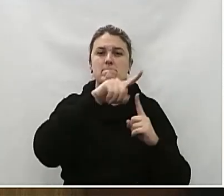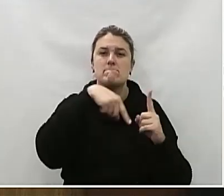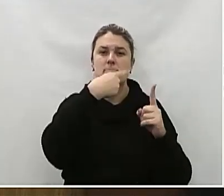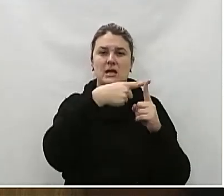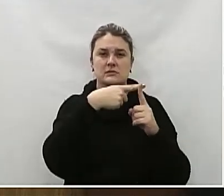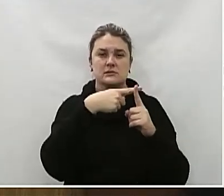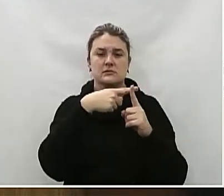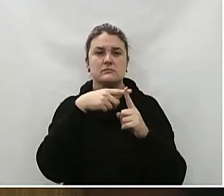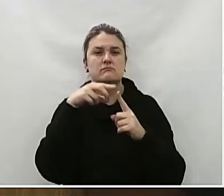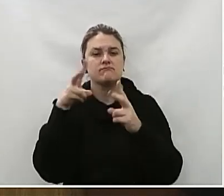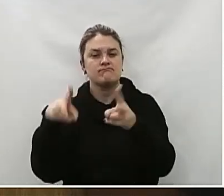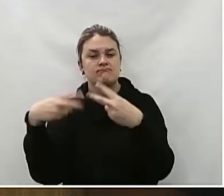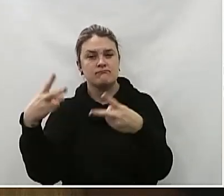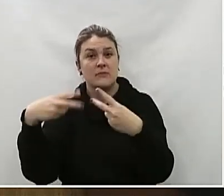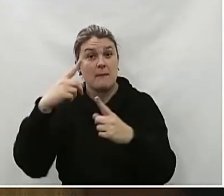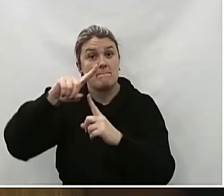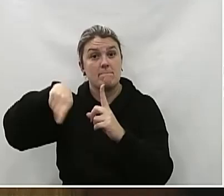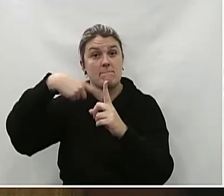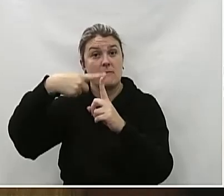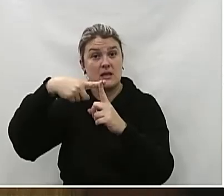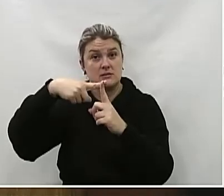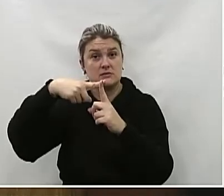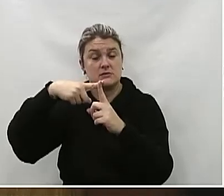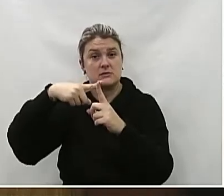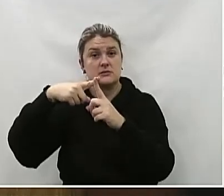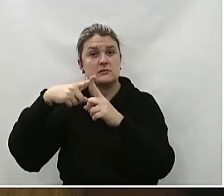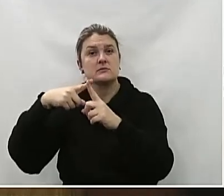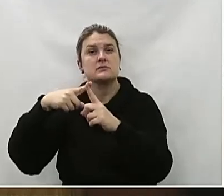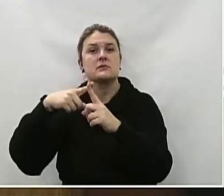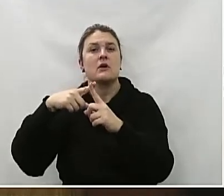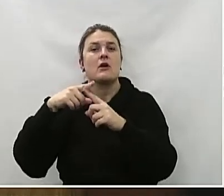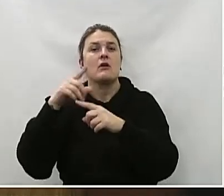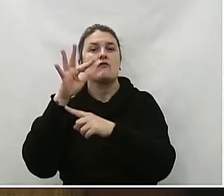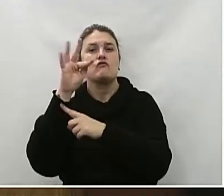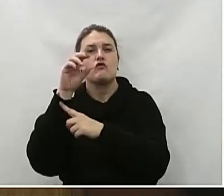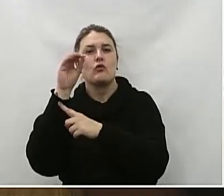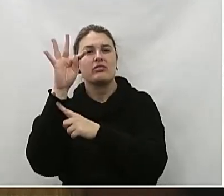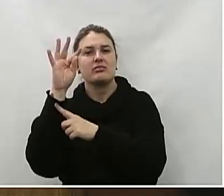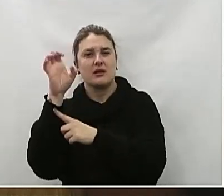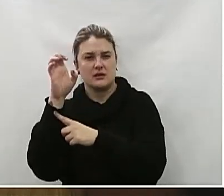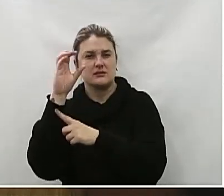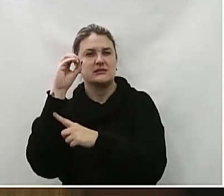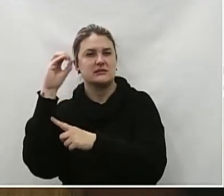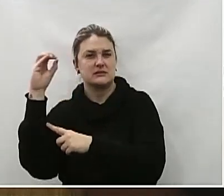proveniente de excesso de arrecadação na respectiva ponte 000 livres